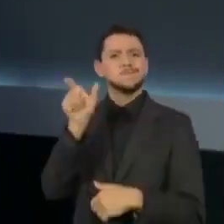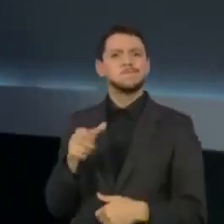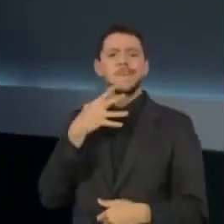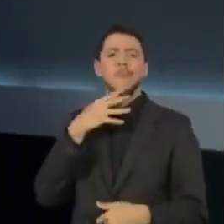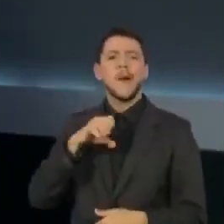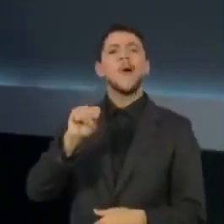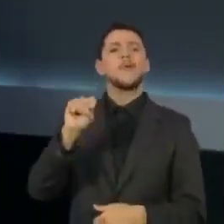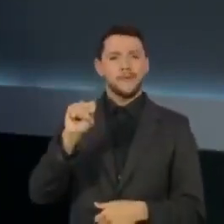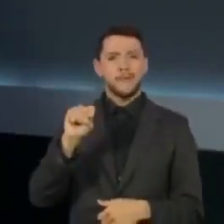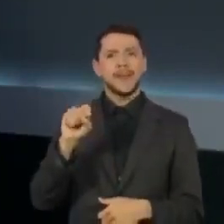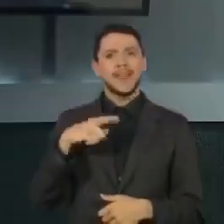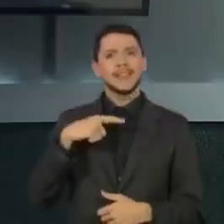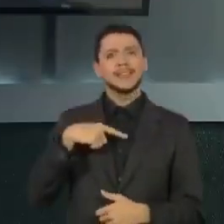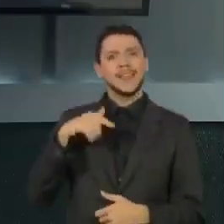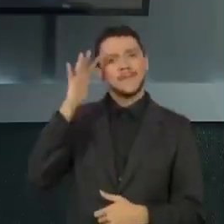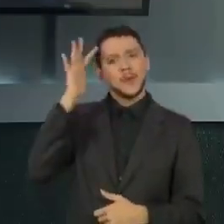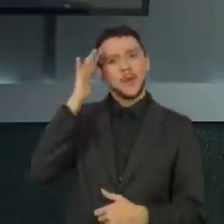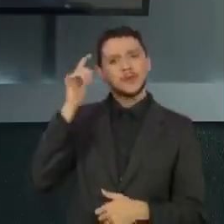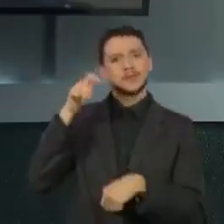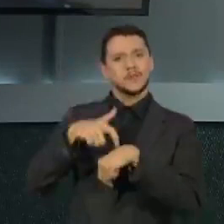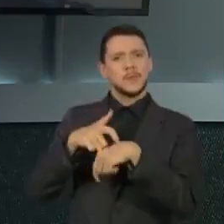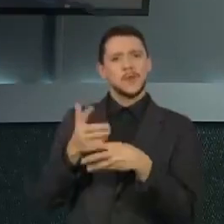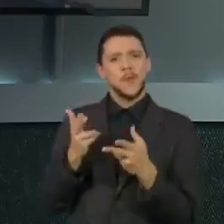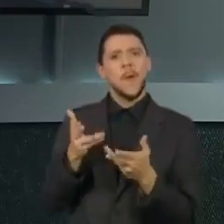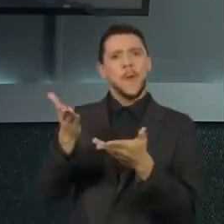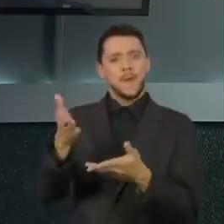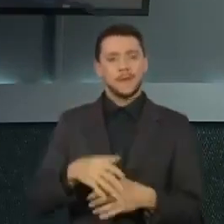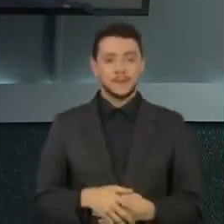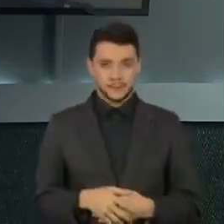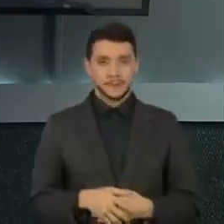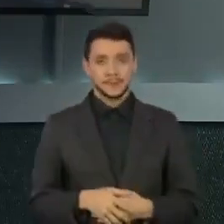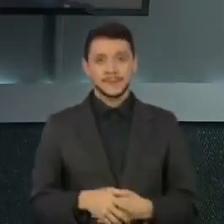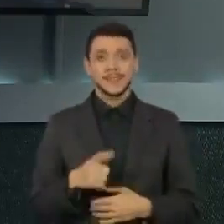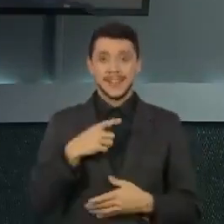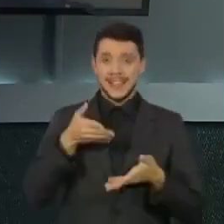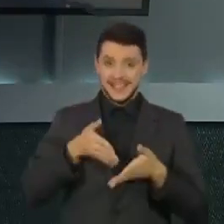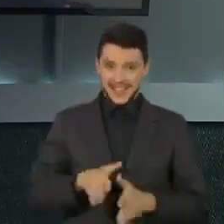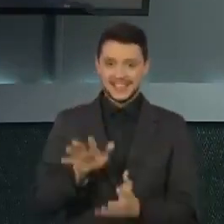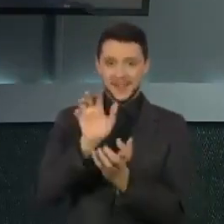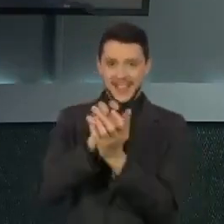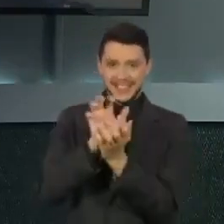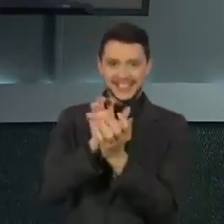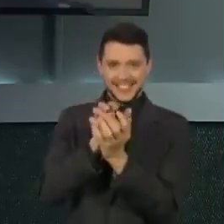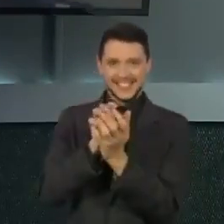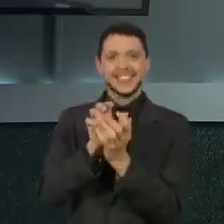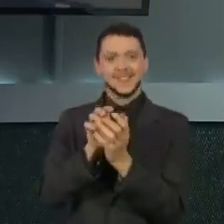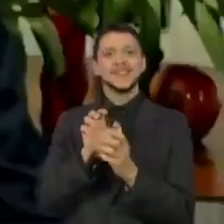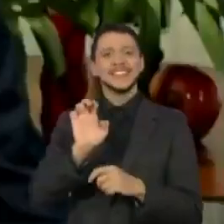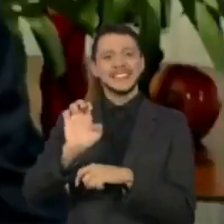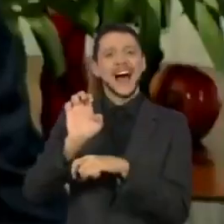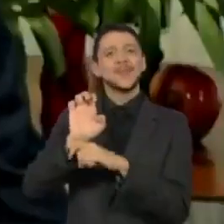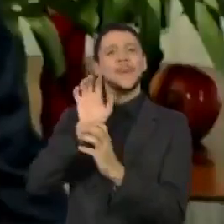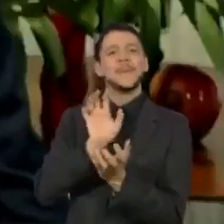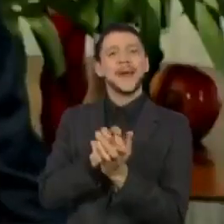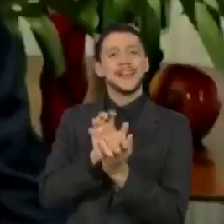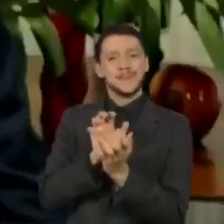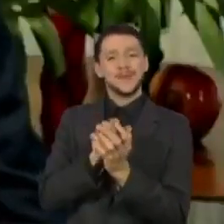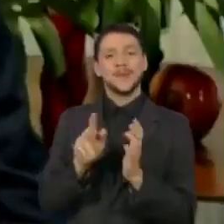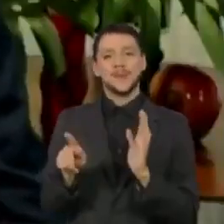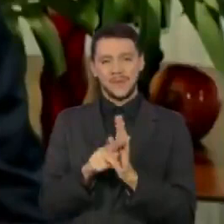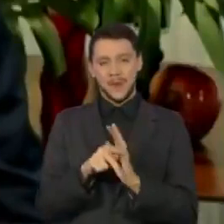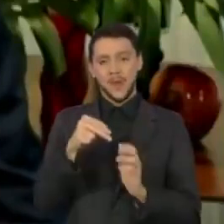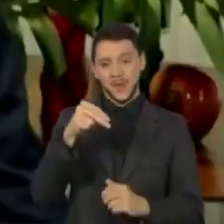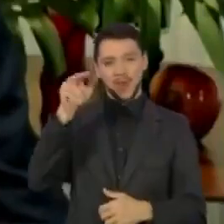ele, um pensador como ele? Mais que mais nada, Paulo Freire nasceu em Recife, no estado de Pernambuco, no Nordeste Brasileiro, nos anos